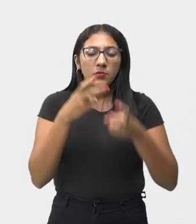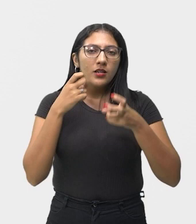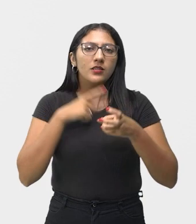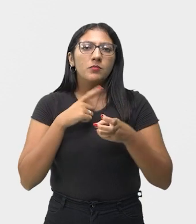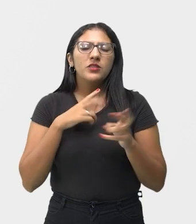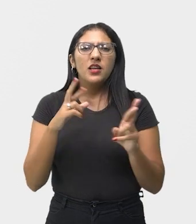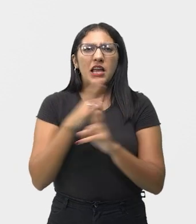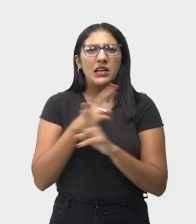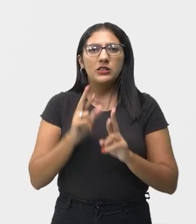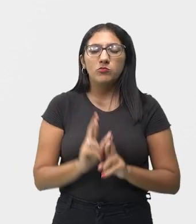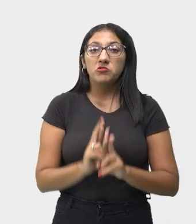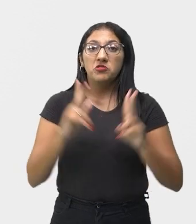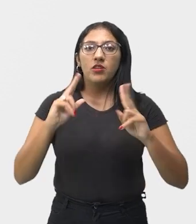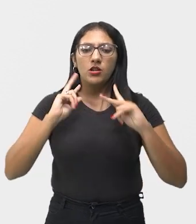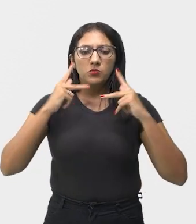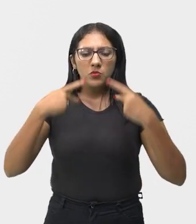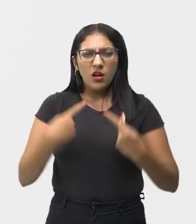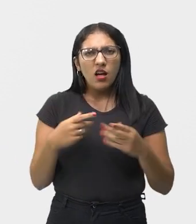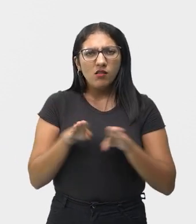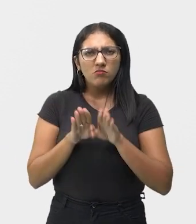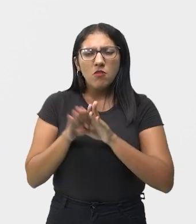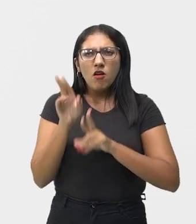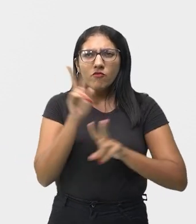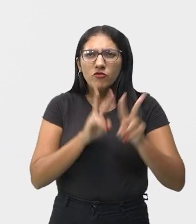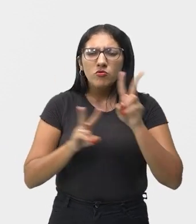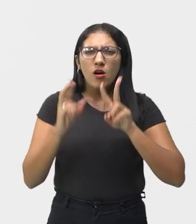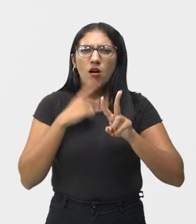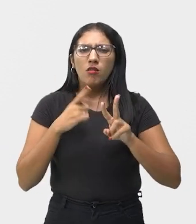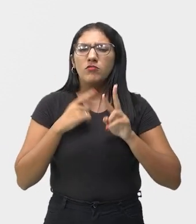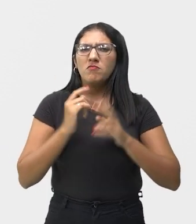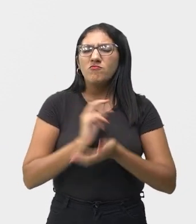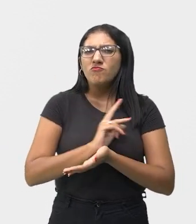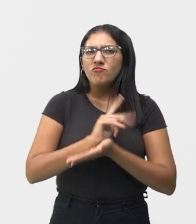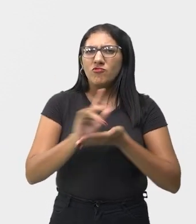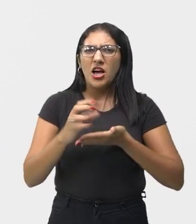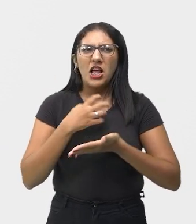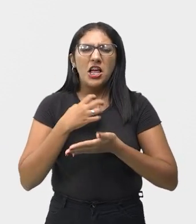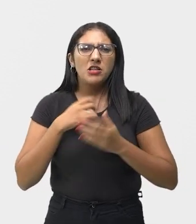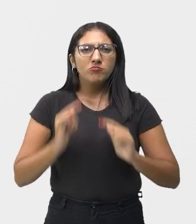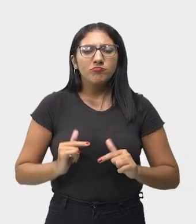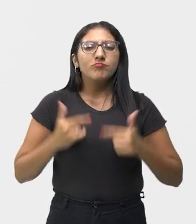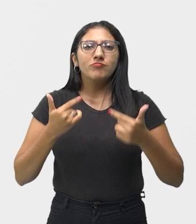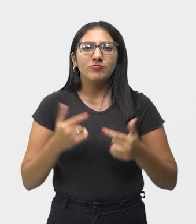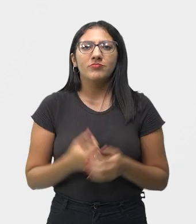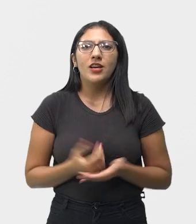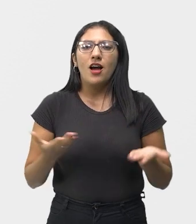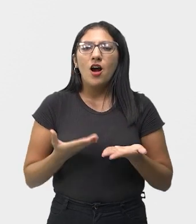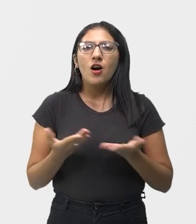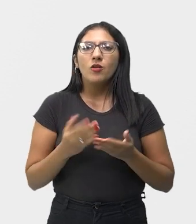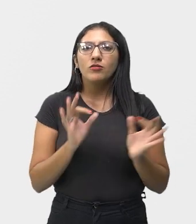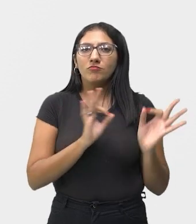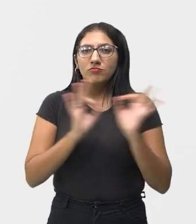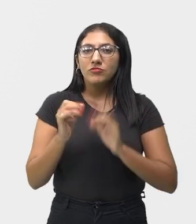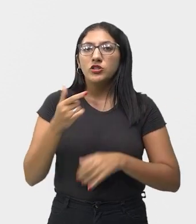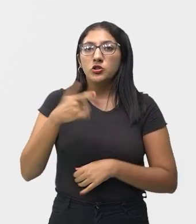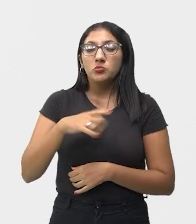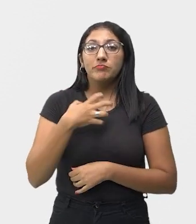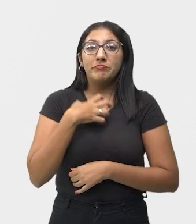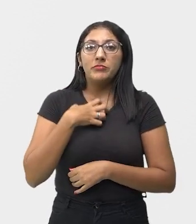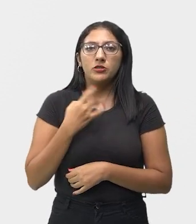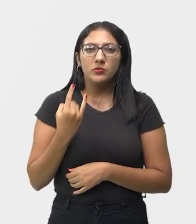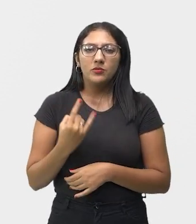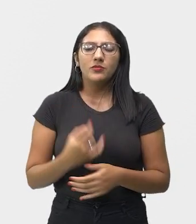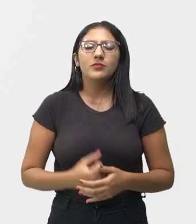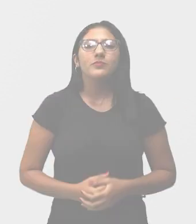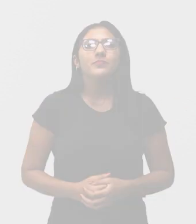comportamental, visual, cheio de irreverência e atitude. Vamos ouvir um trechinho desse rock and roll?